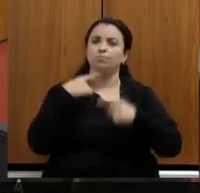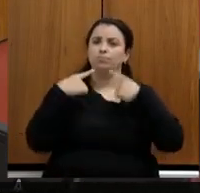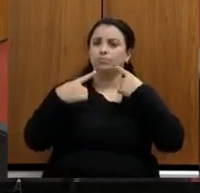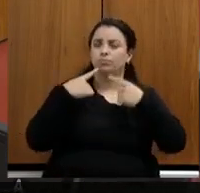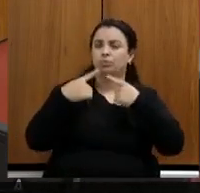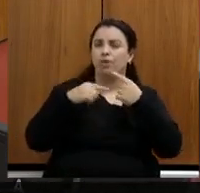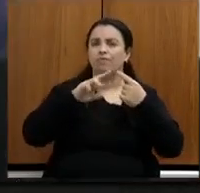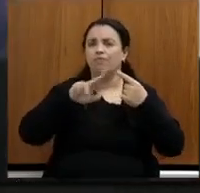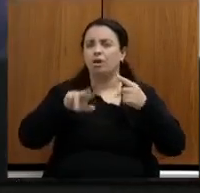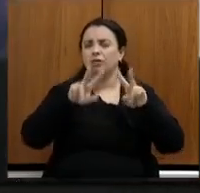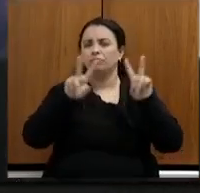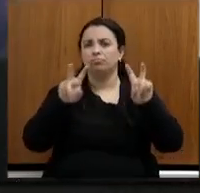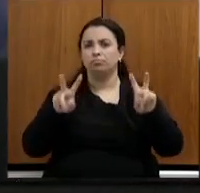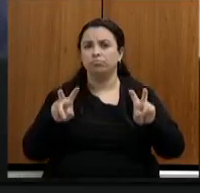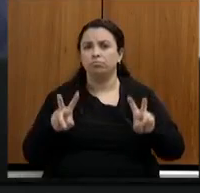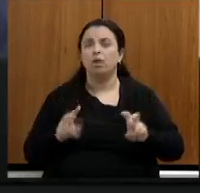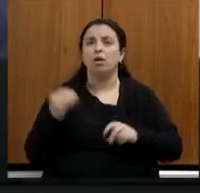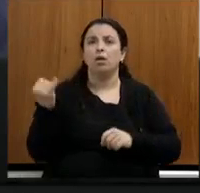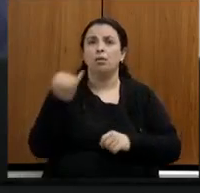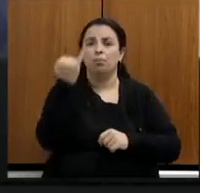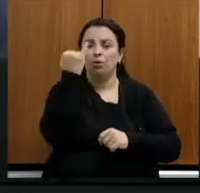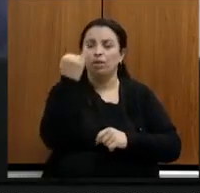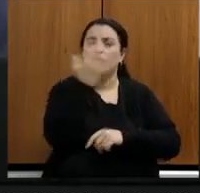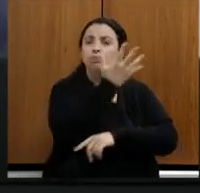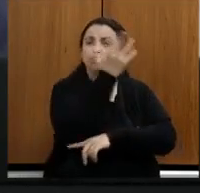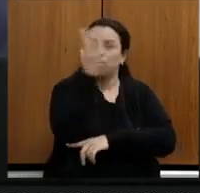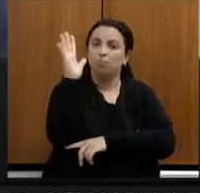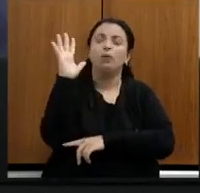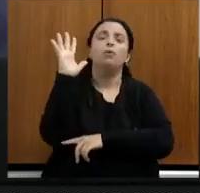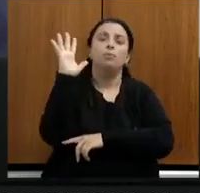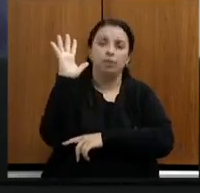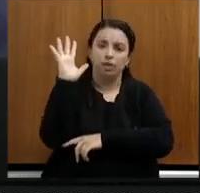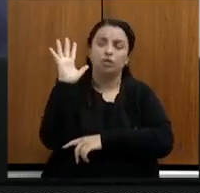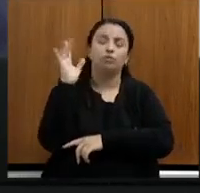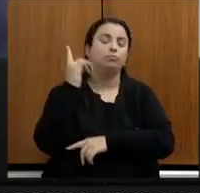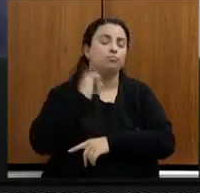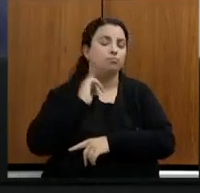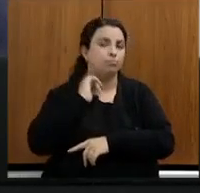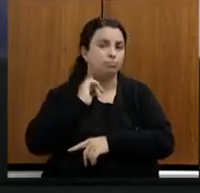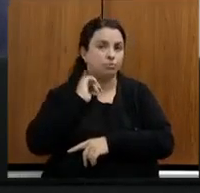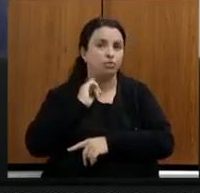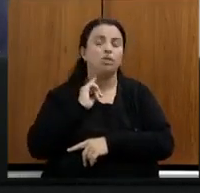vários assuntos de extrema importância para o meio ambiente do Estado de Minas Gerais